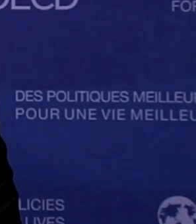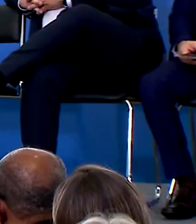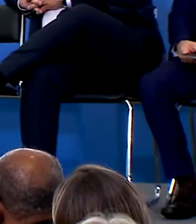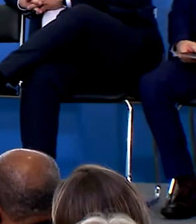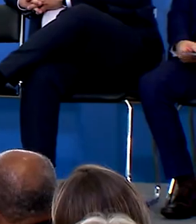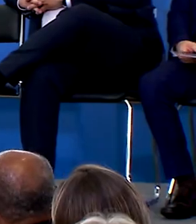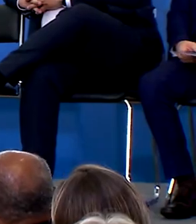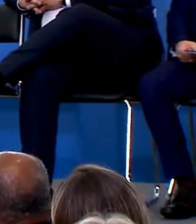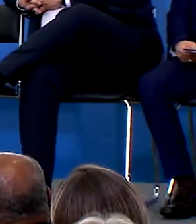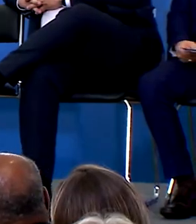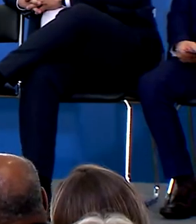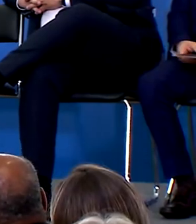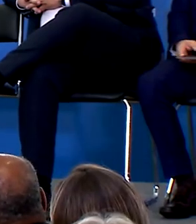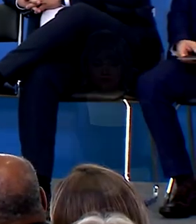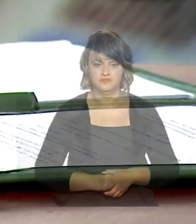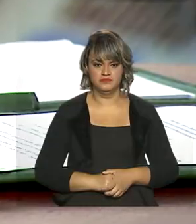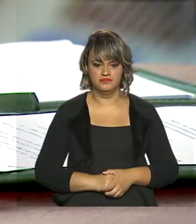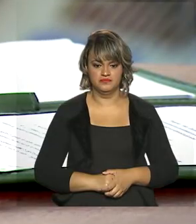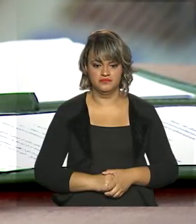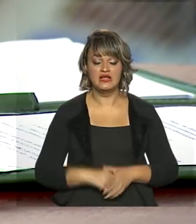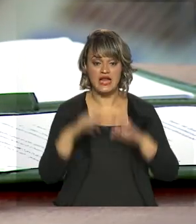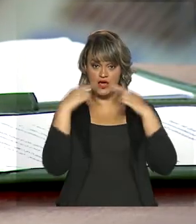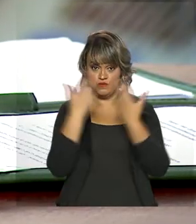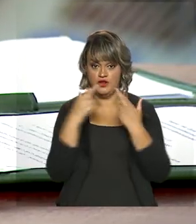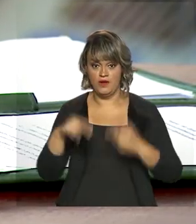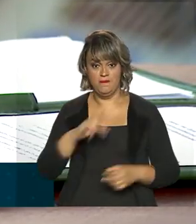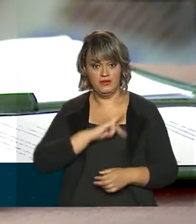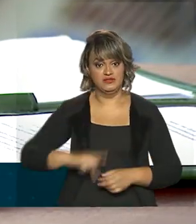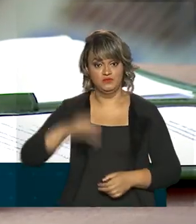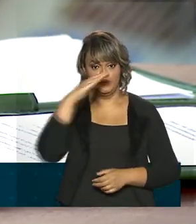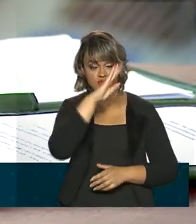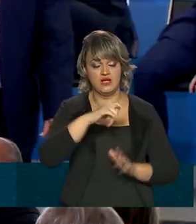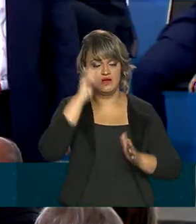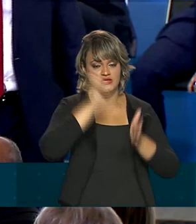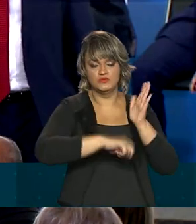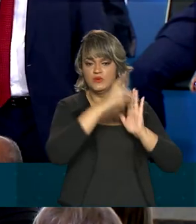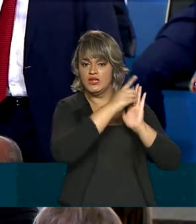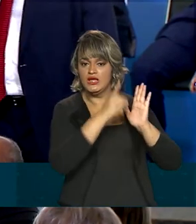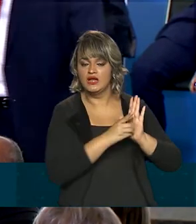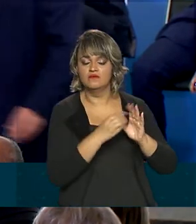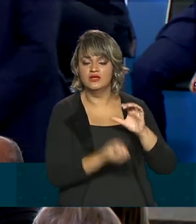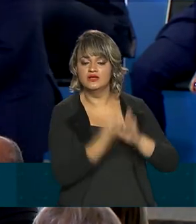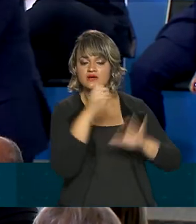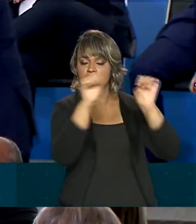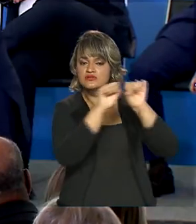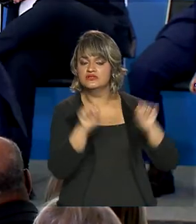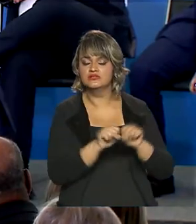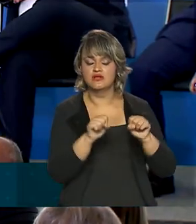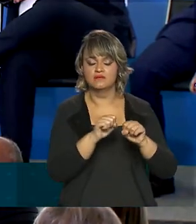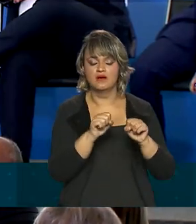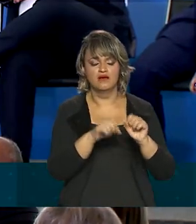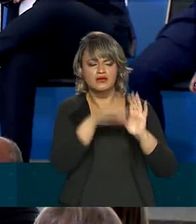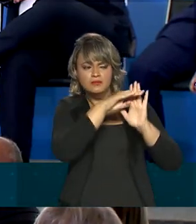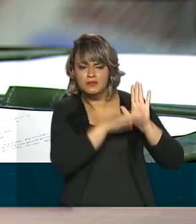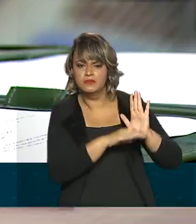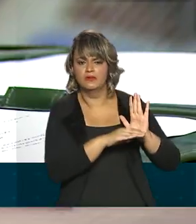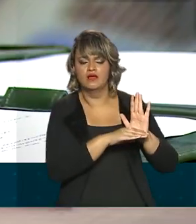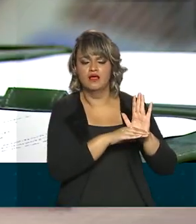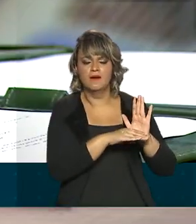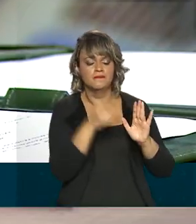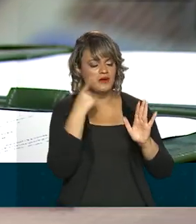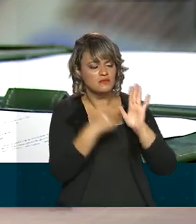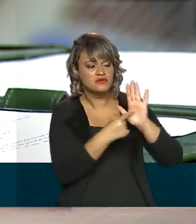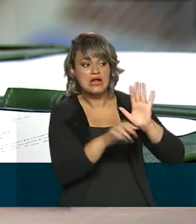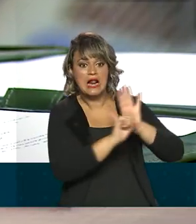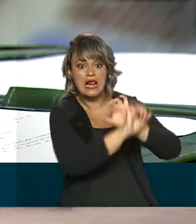Na cerimônia, o presidente Jair Bolsonaro também assinou decreto que cria o sistema eletrônico de agendas para dar mais